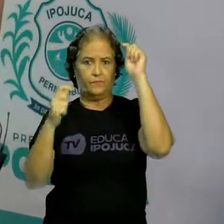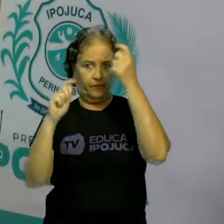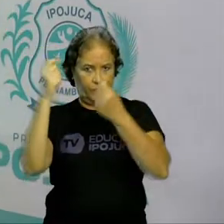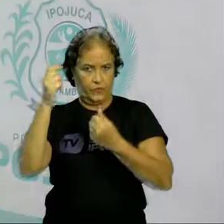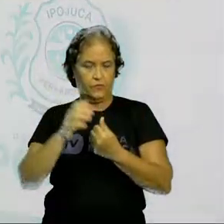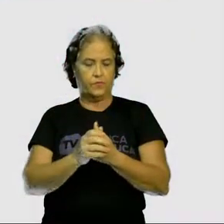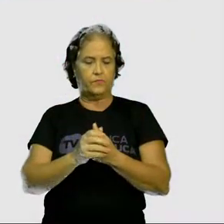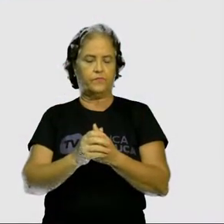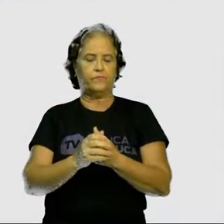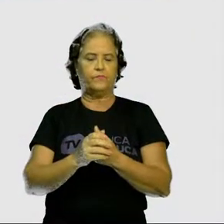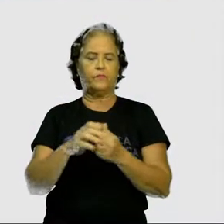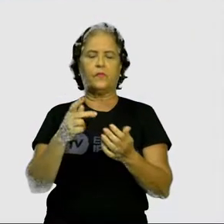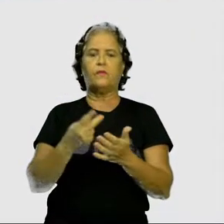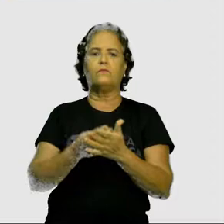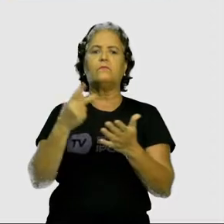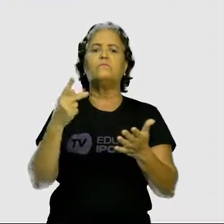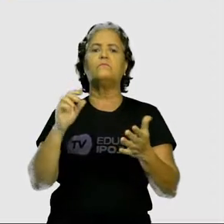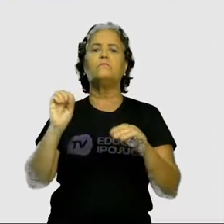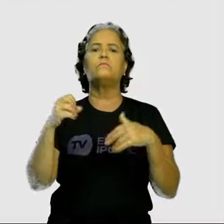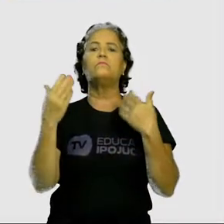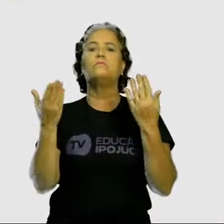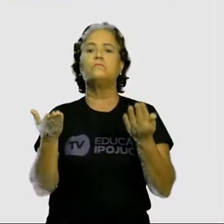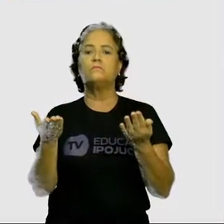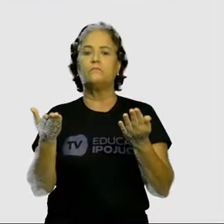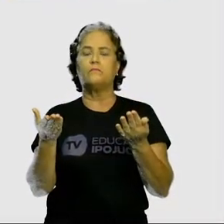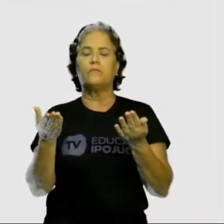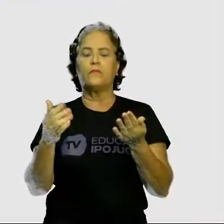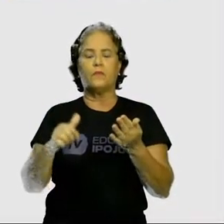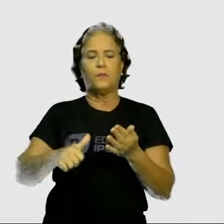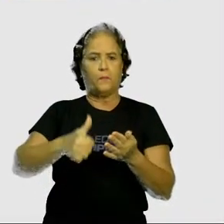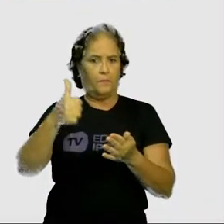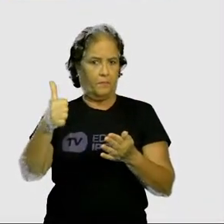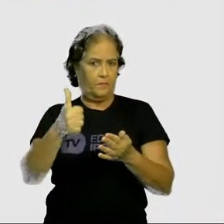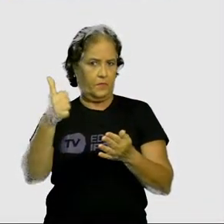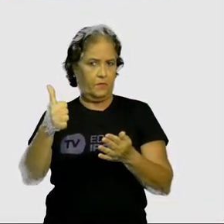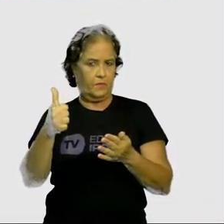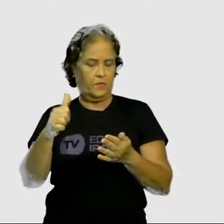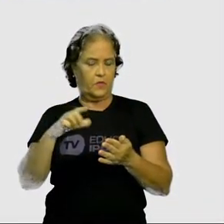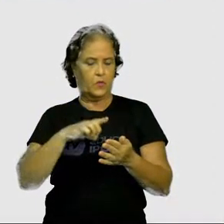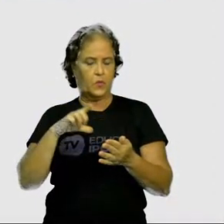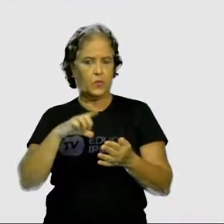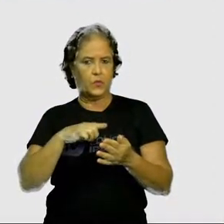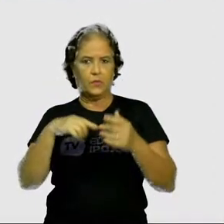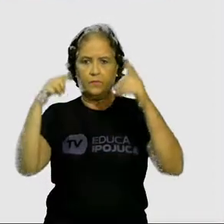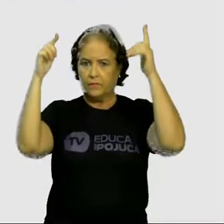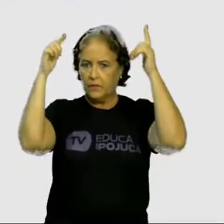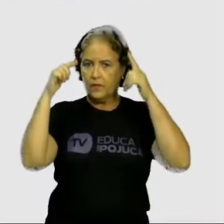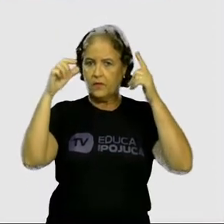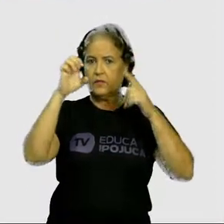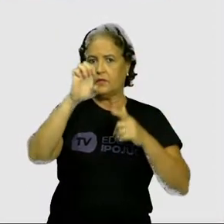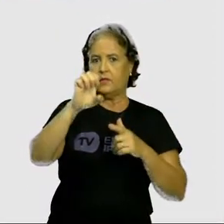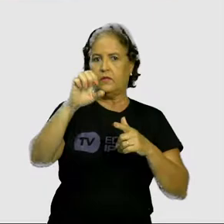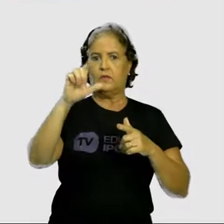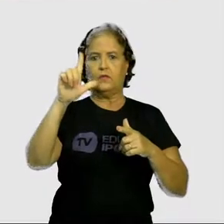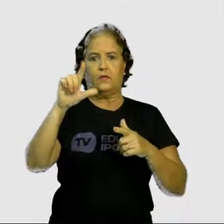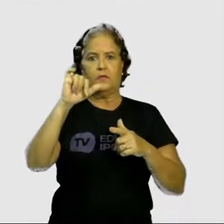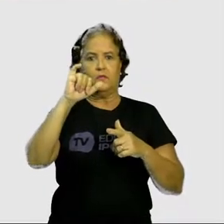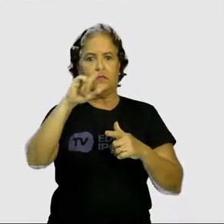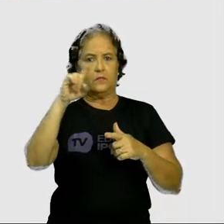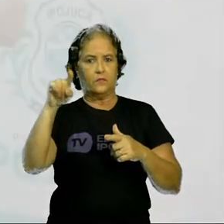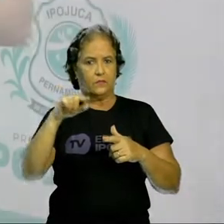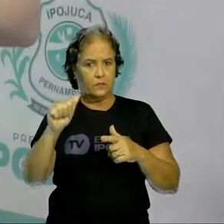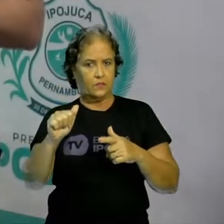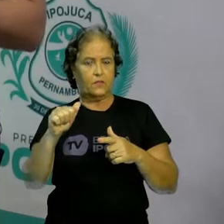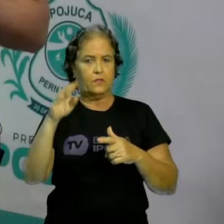Antecedentes. Primeiramente, nós temos a importância aí da Rainha Elizabeth I. A Rainha